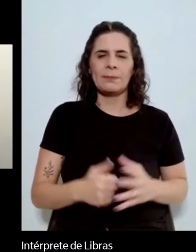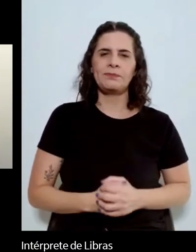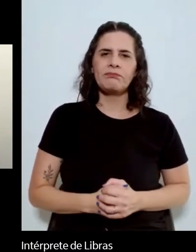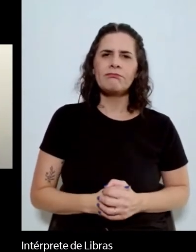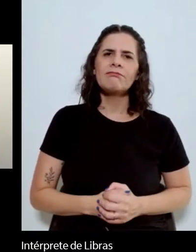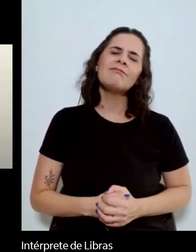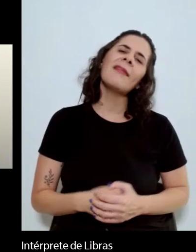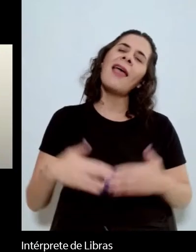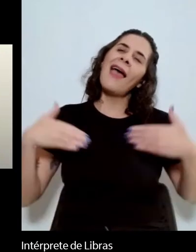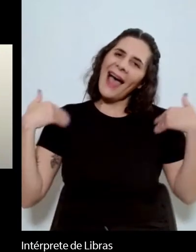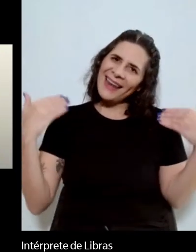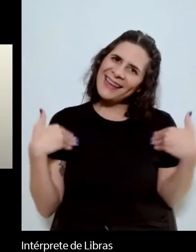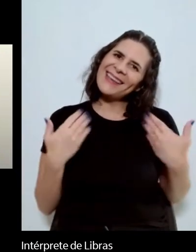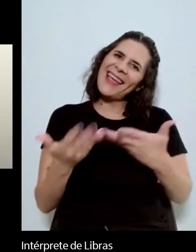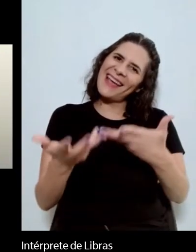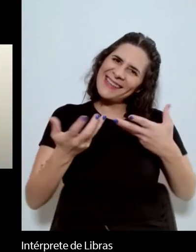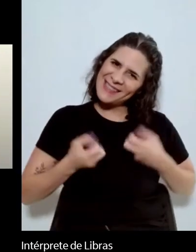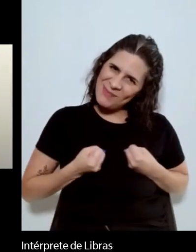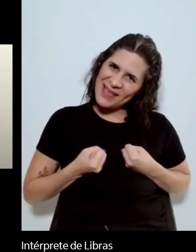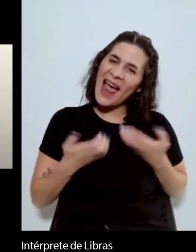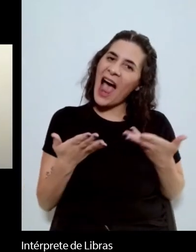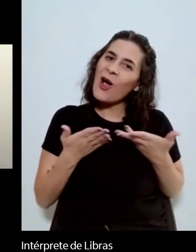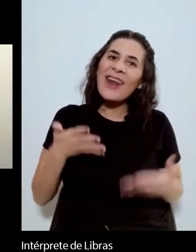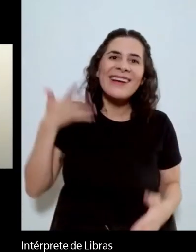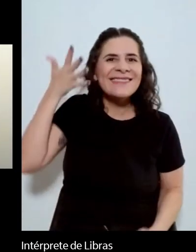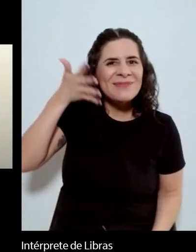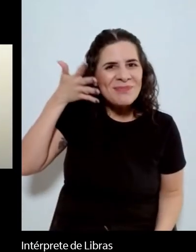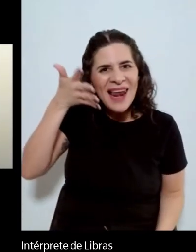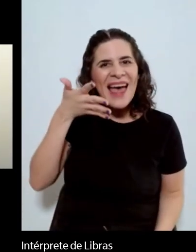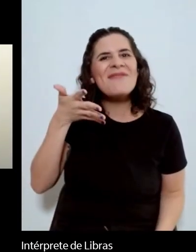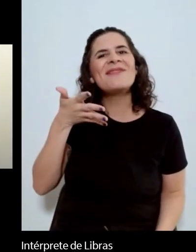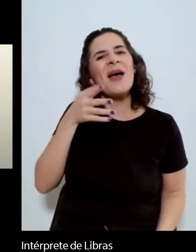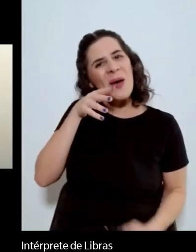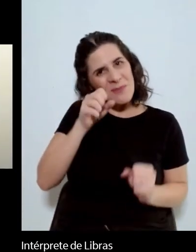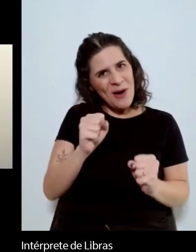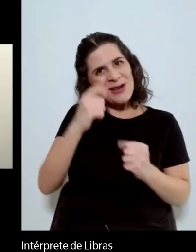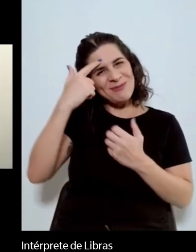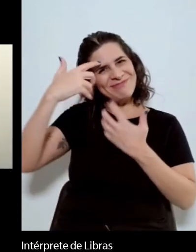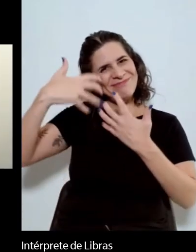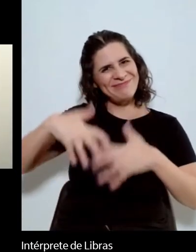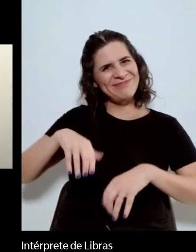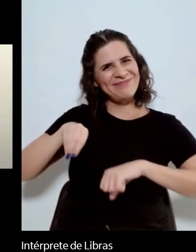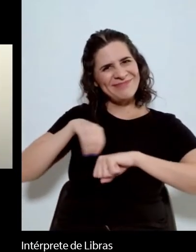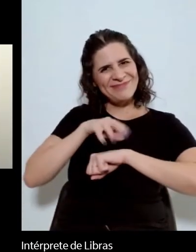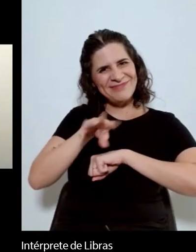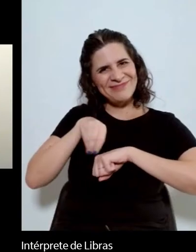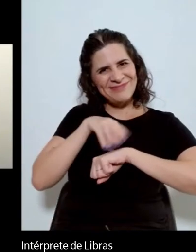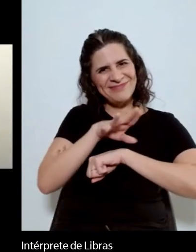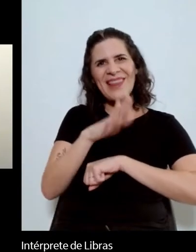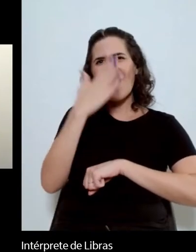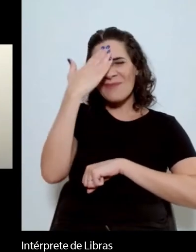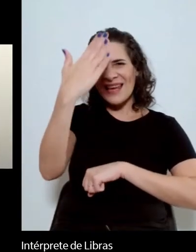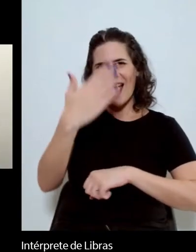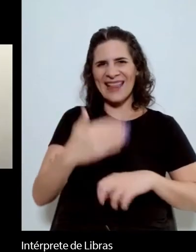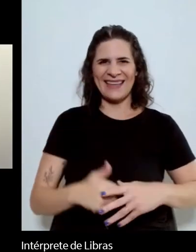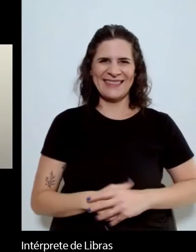alegria recebê-la. Eu passo agora a palavra para que escutemos as suas reflexões. Muito obrigado pela sua presença.